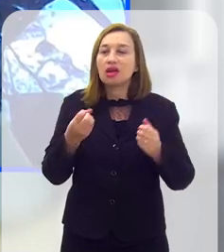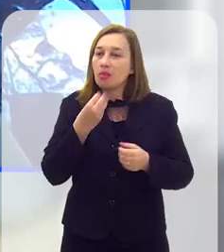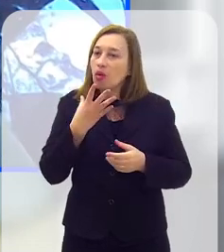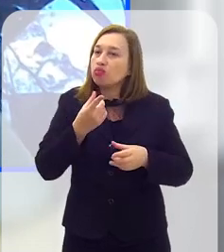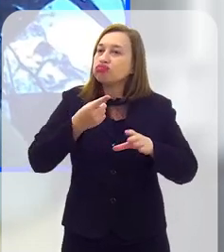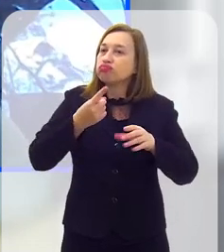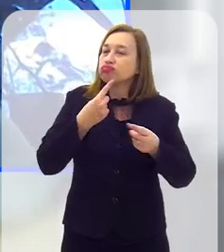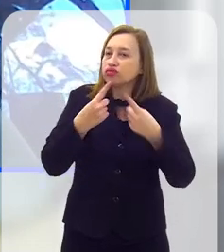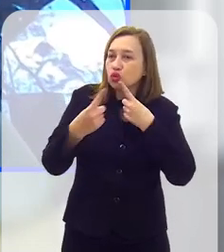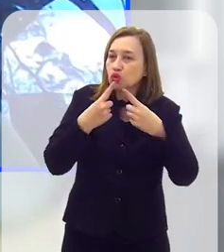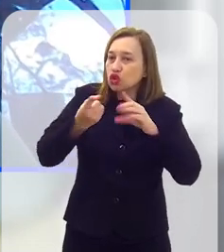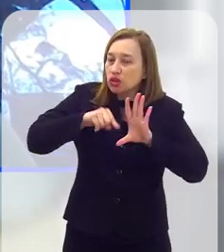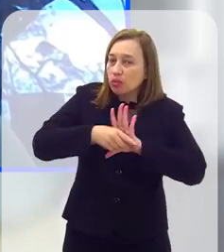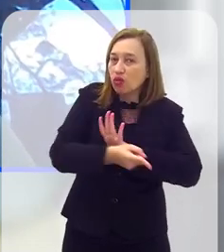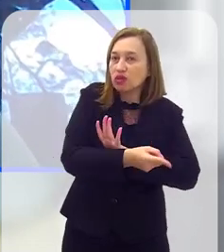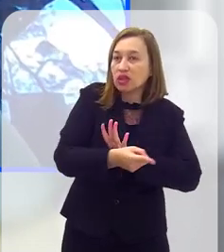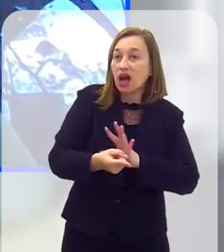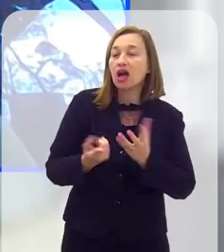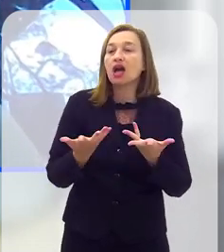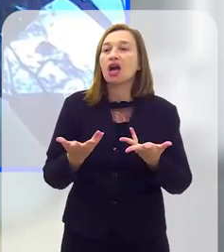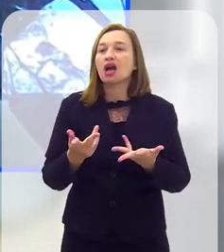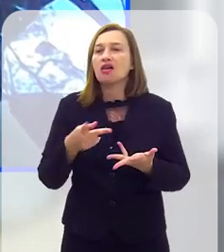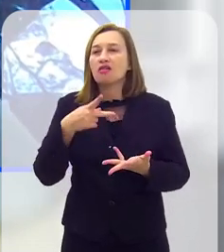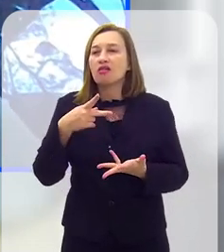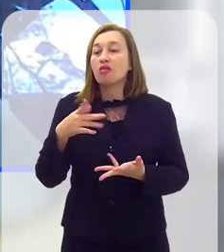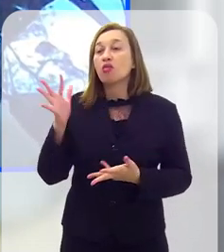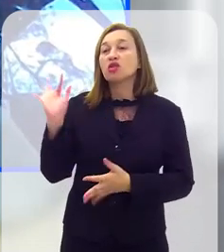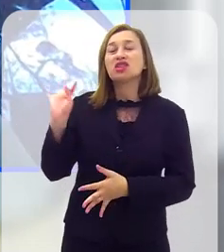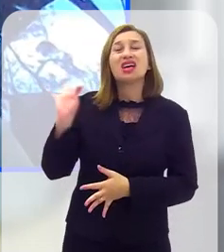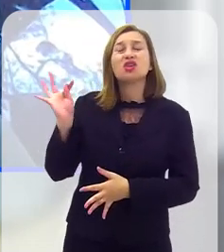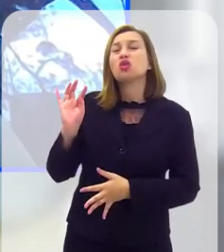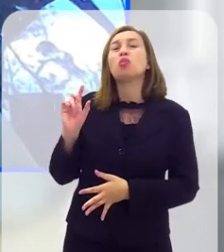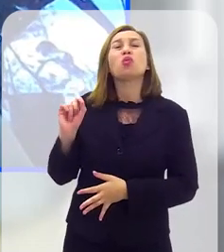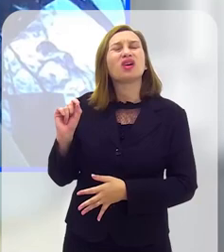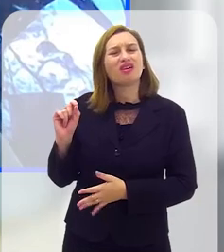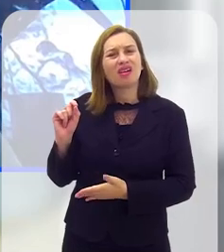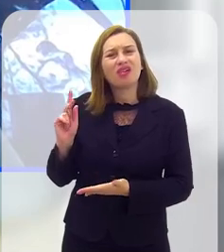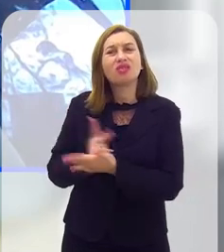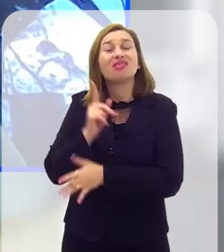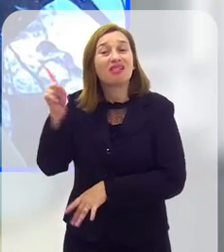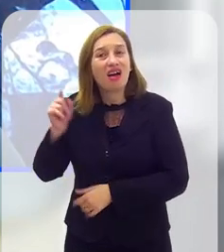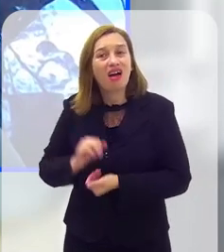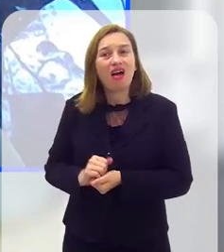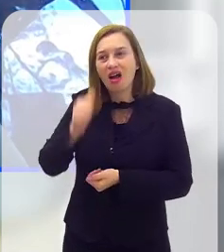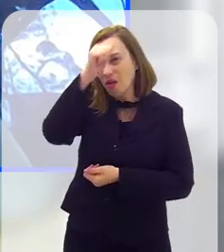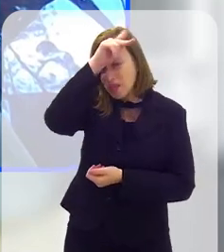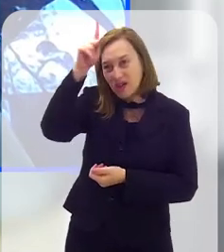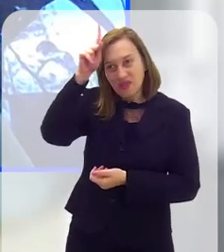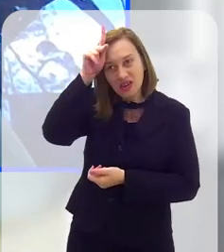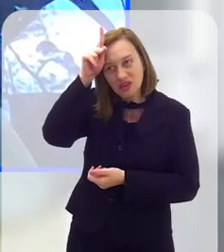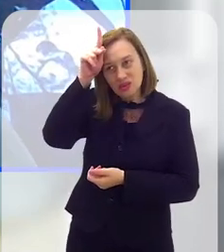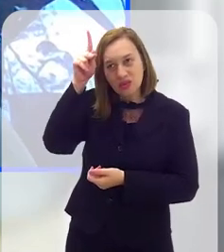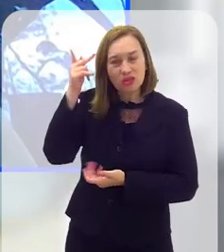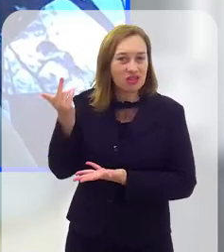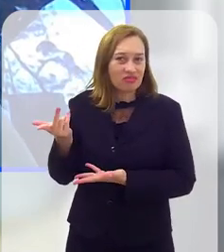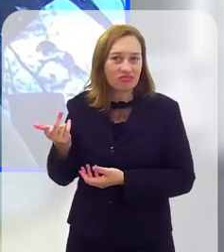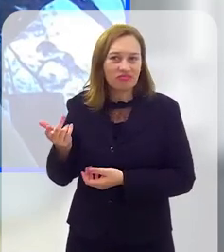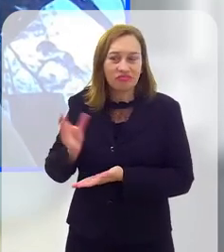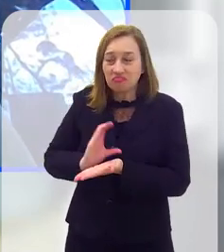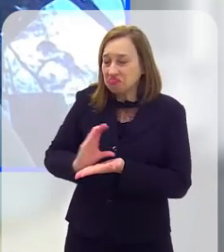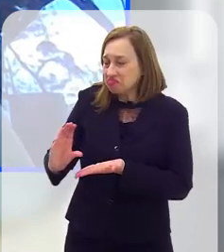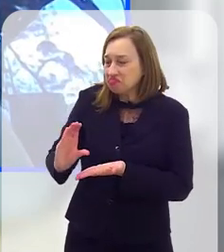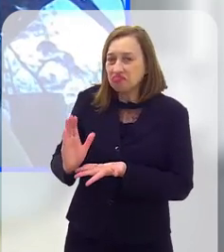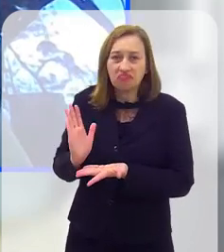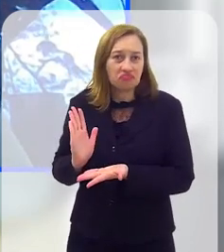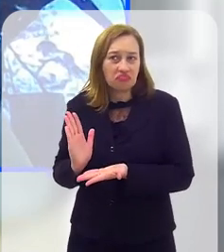tema que merece aprofundar a discussão. Por quê? O que é colocado em Teresópolis, Vicente? É que a